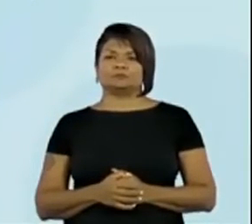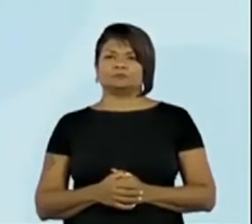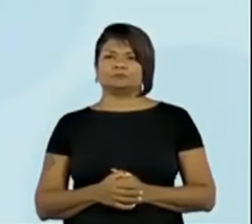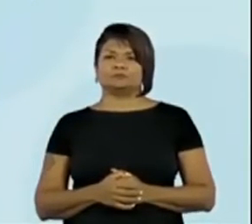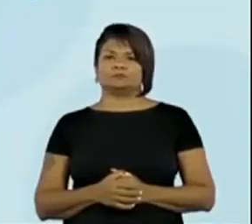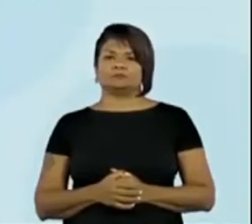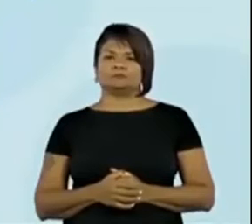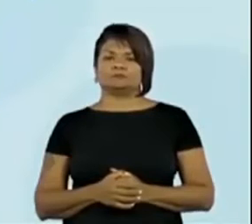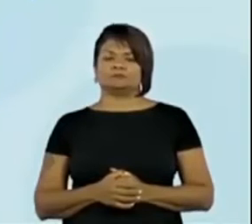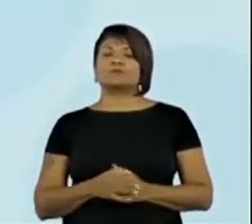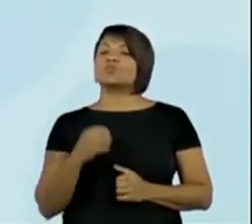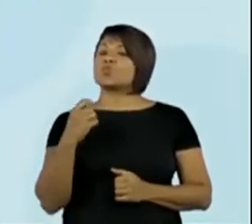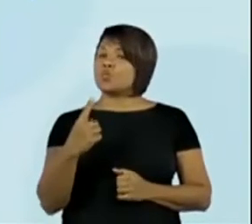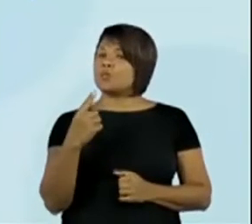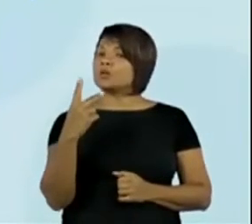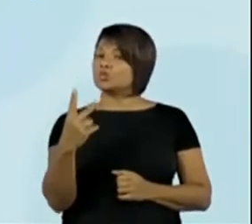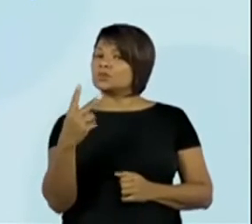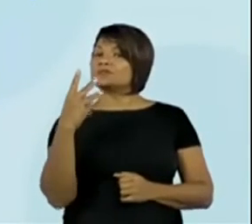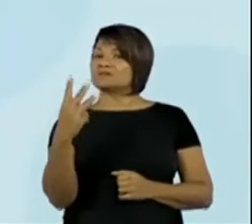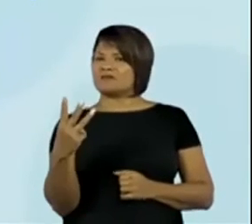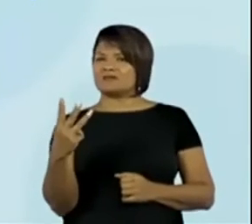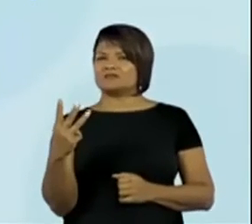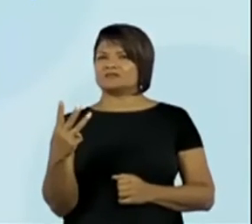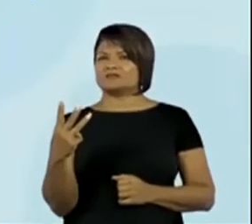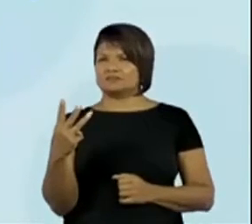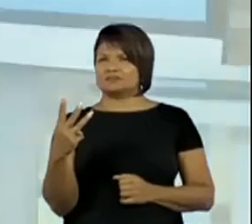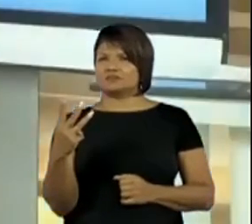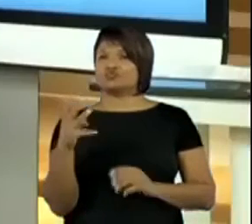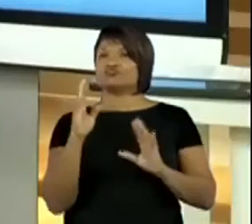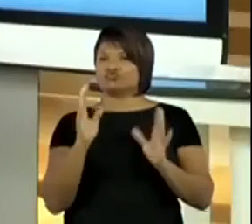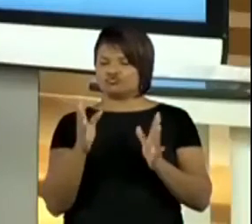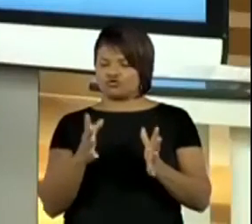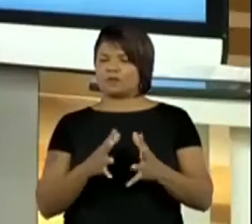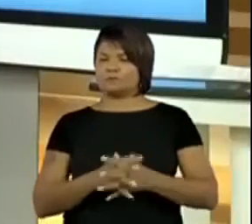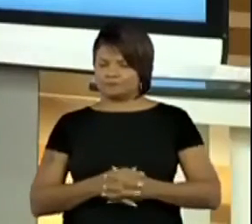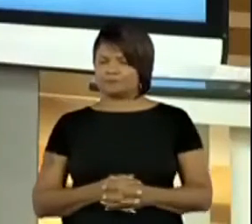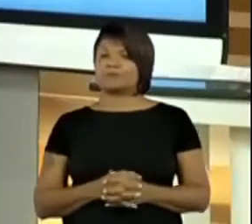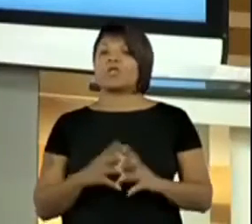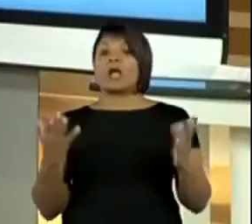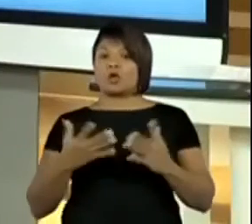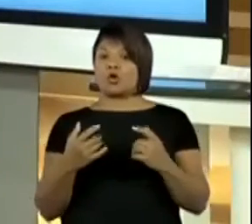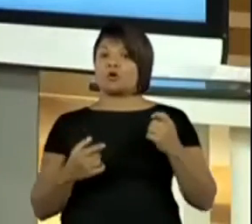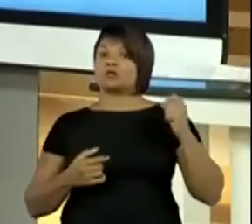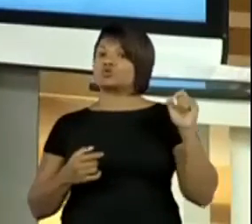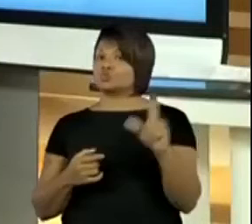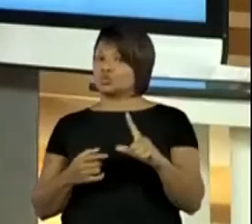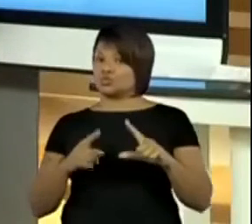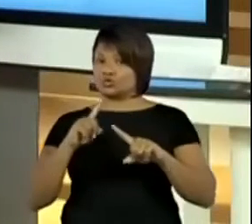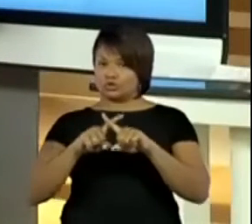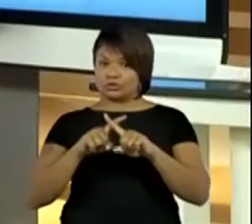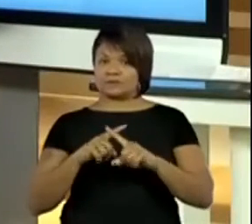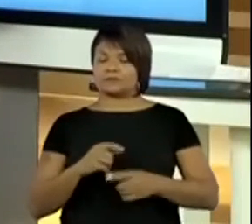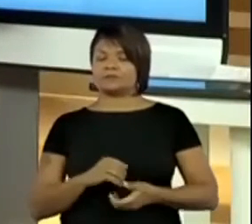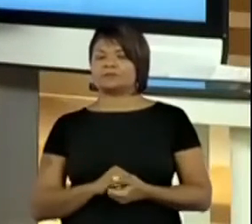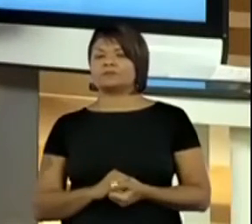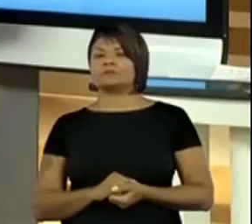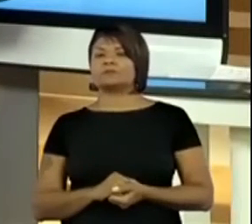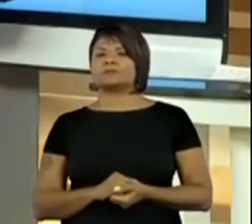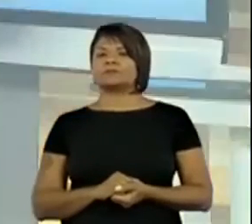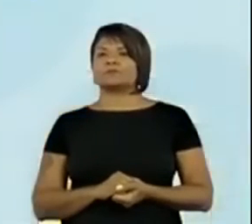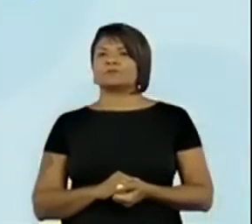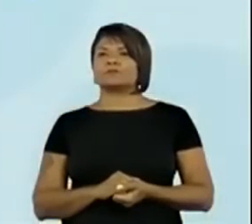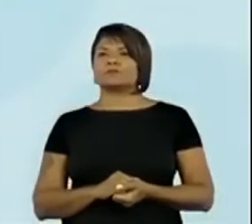três pecinhas. O azul agora, tá? Eu vou colocar